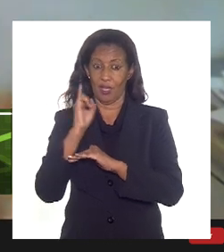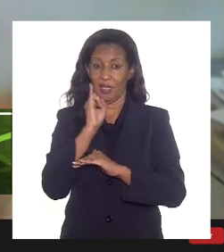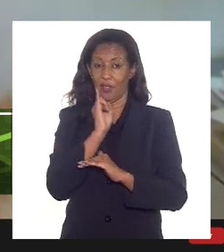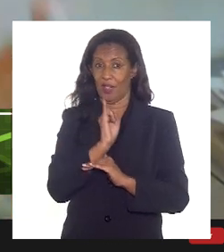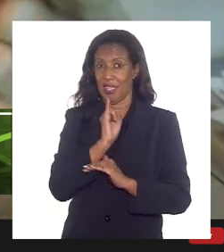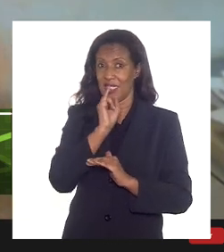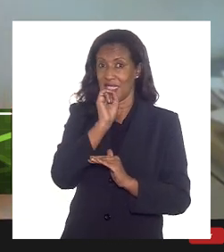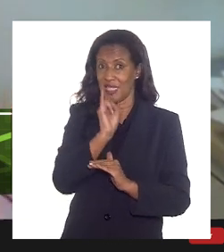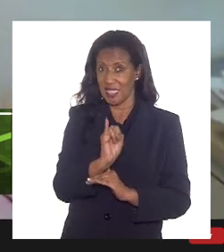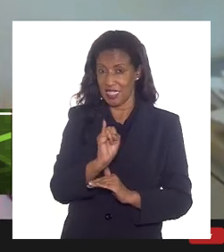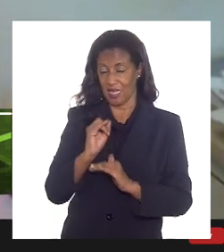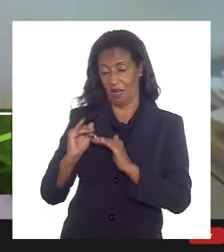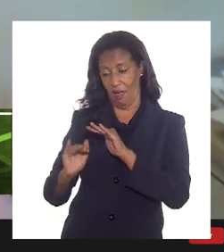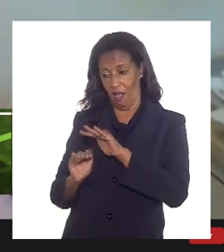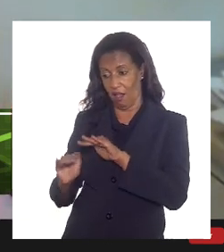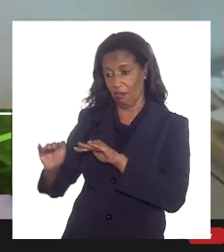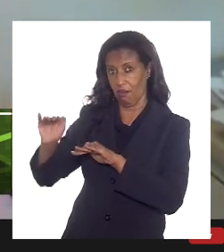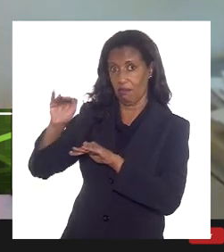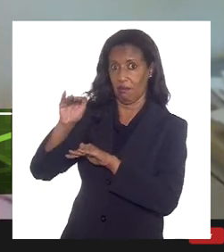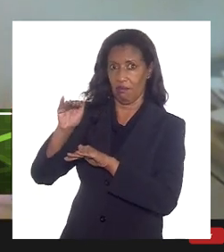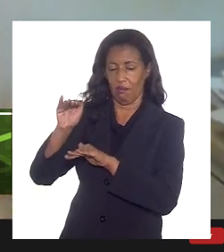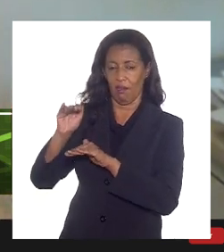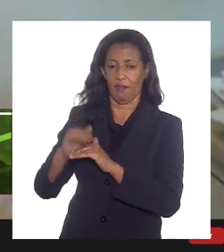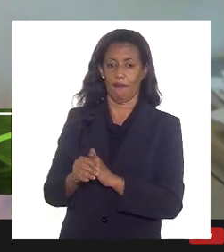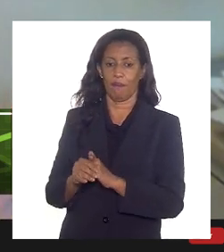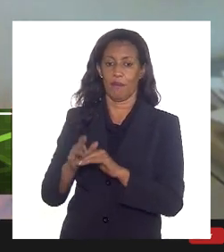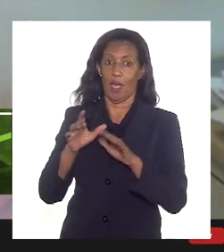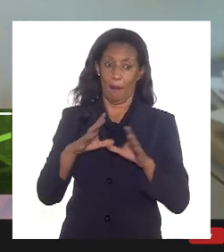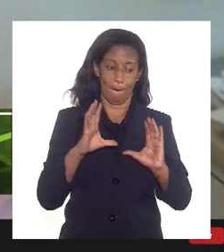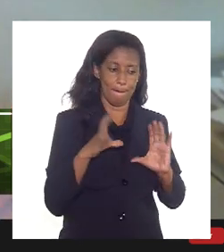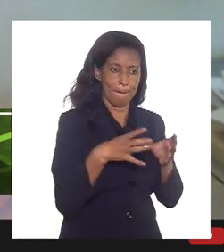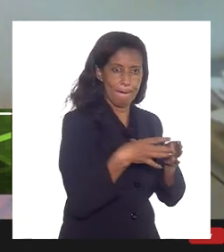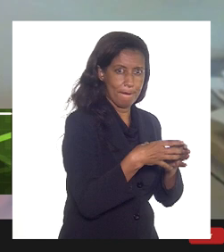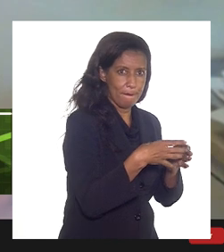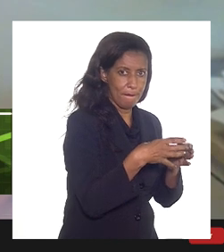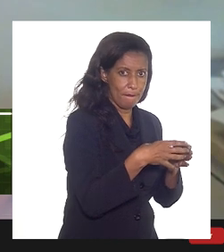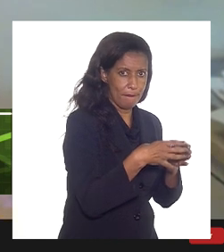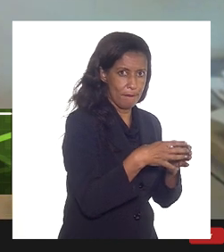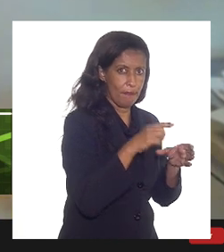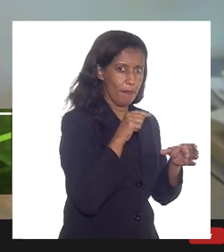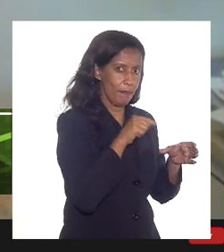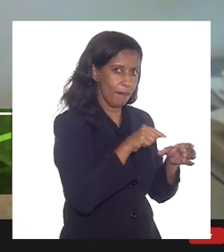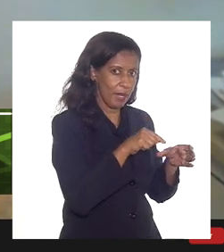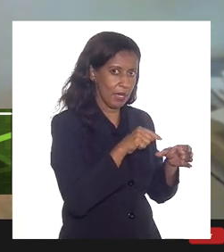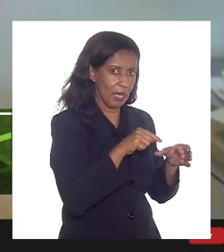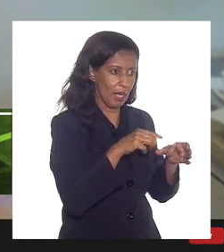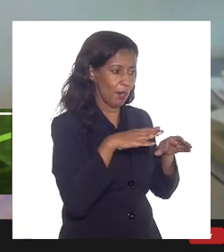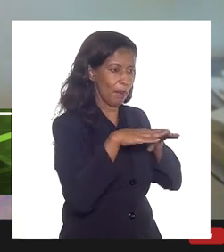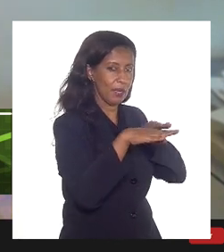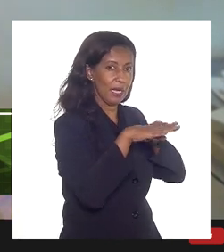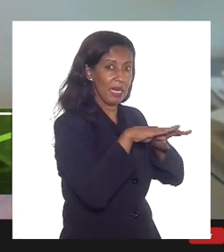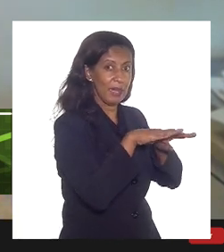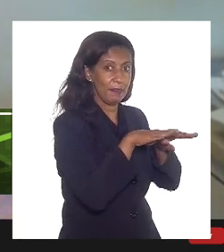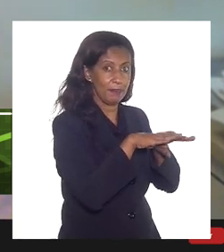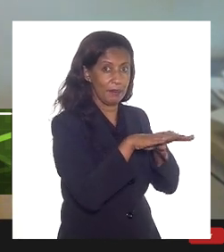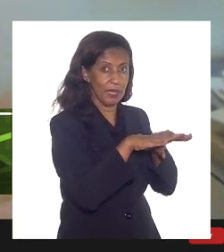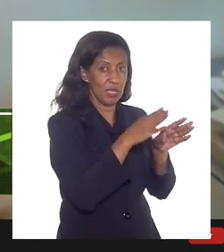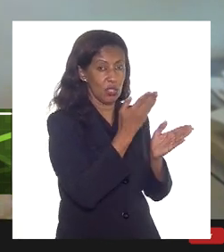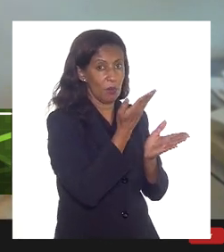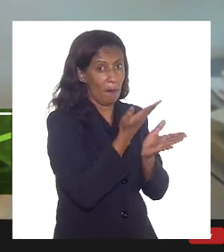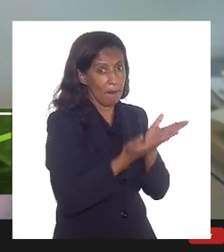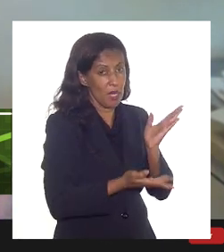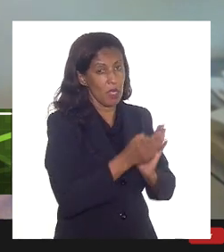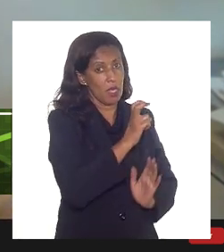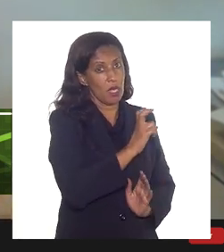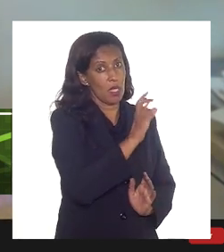assegurar a produção aquelas áreas pequenas que se vai entrar no limite de ter a alíquota de